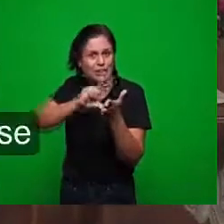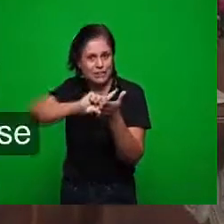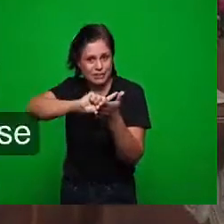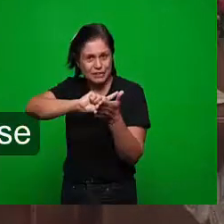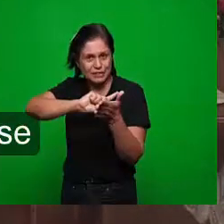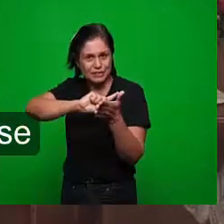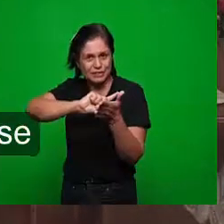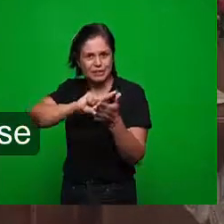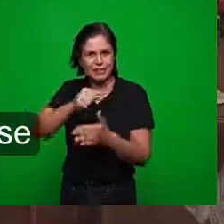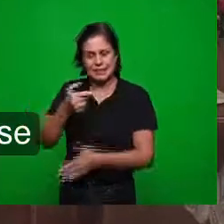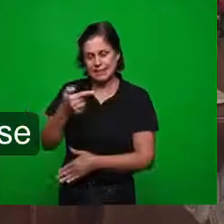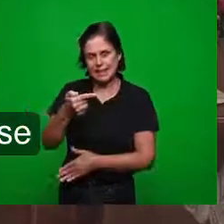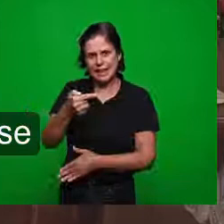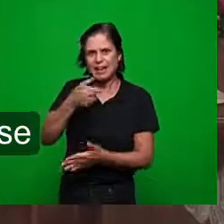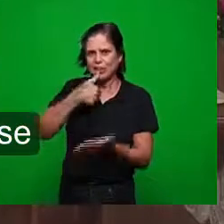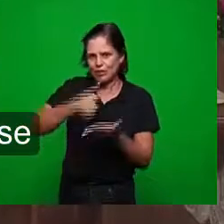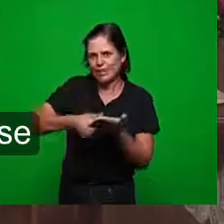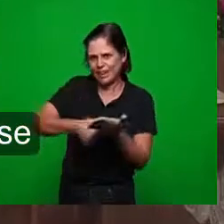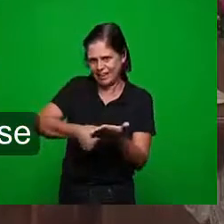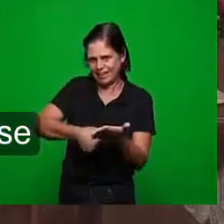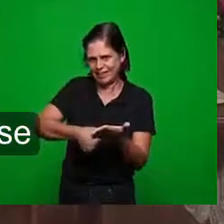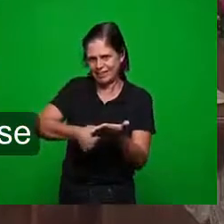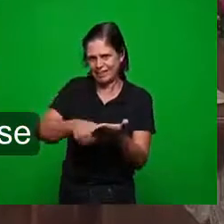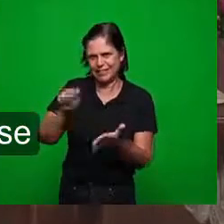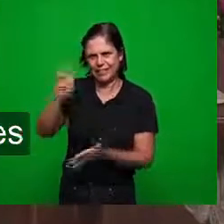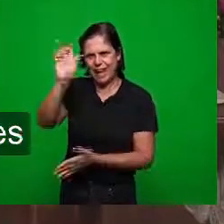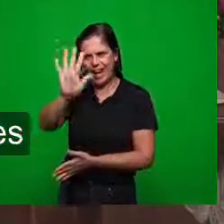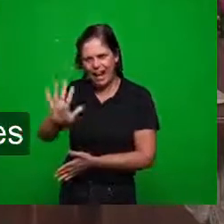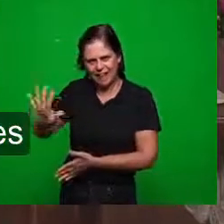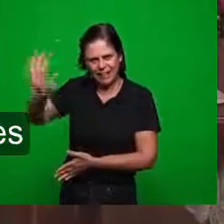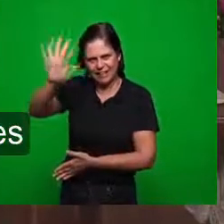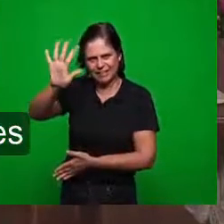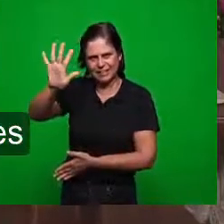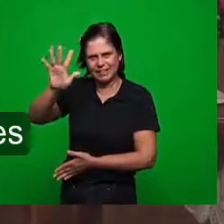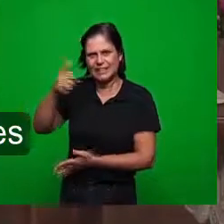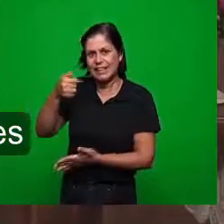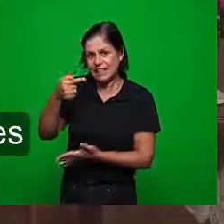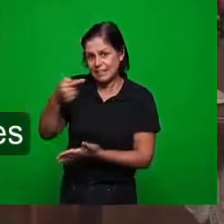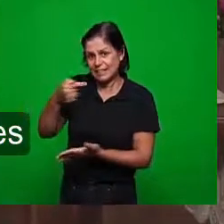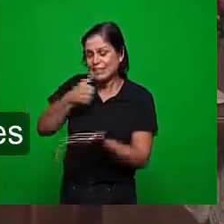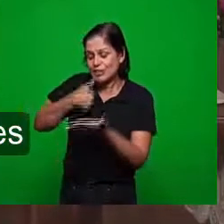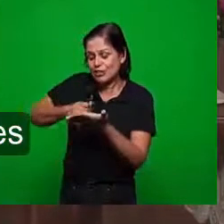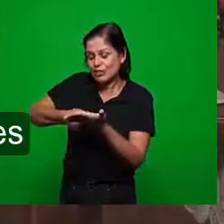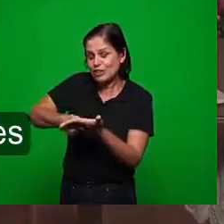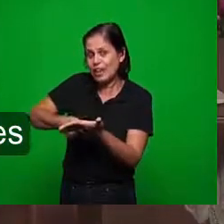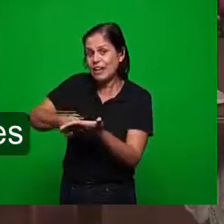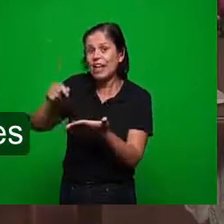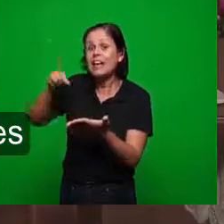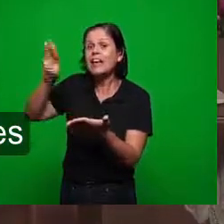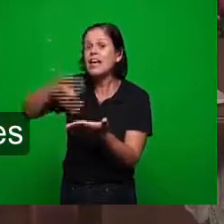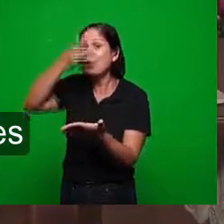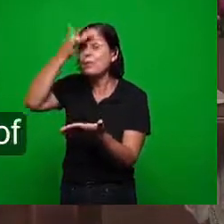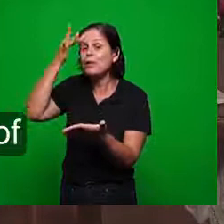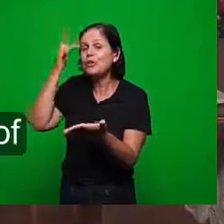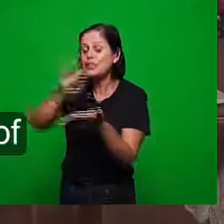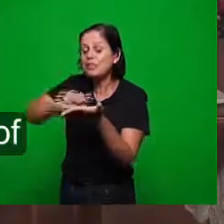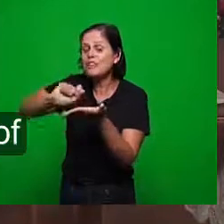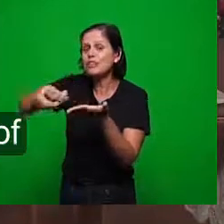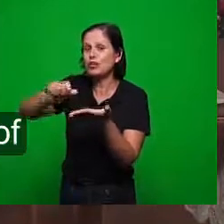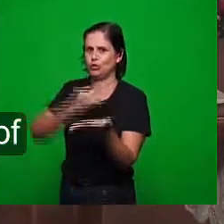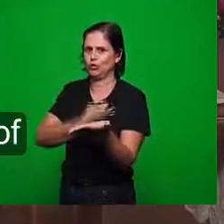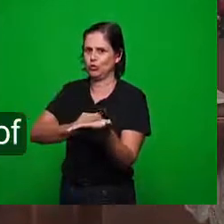respeito das sete cartas às igrejas da Ásia essas sete cartas foram escritas mas outras igrejas